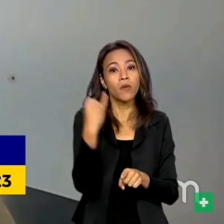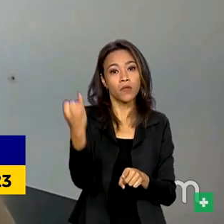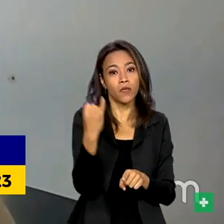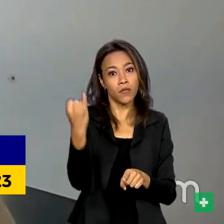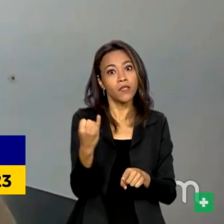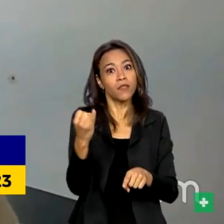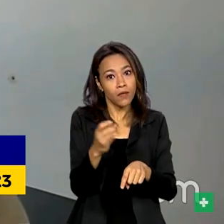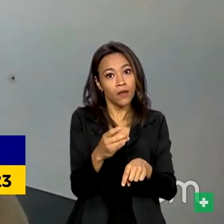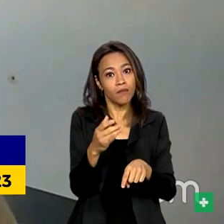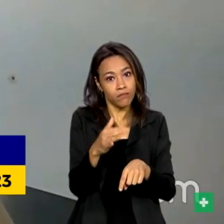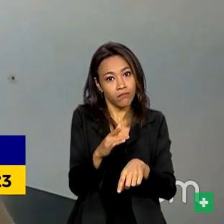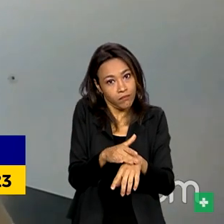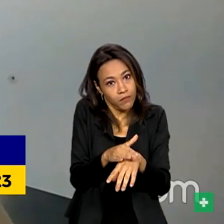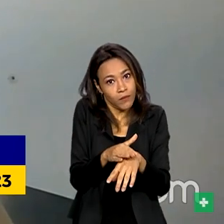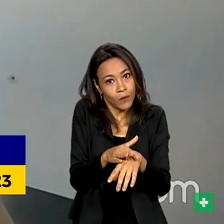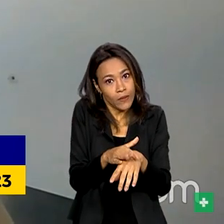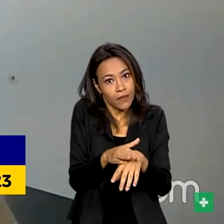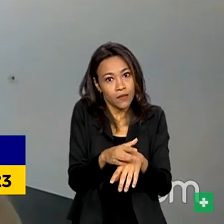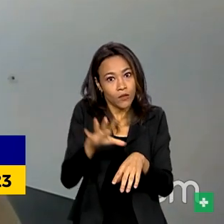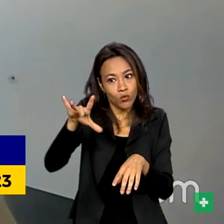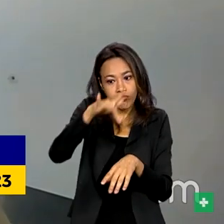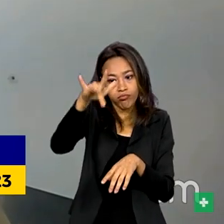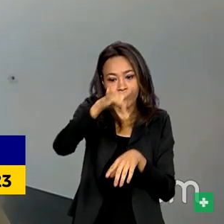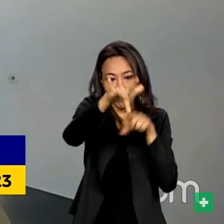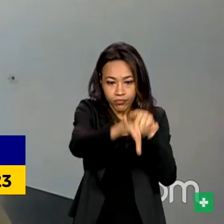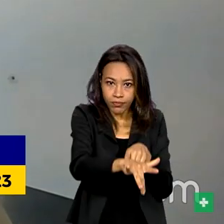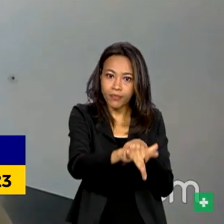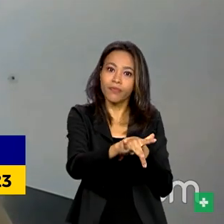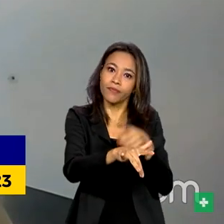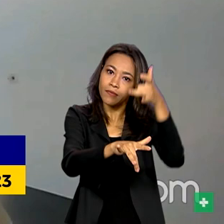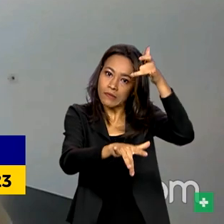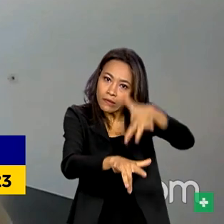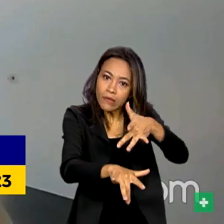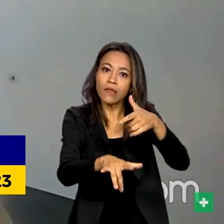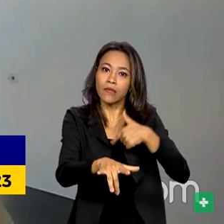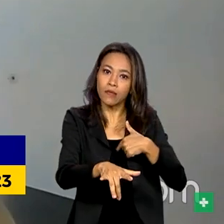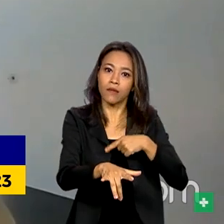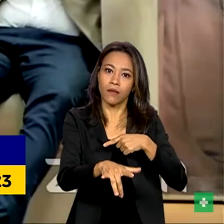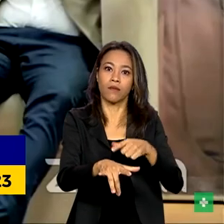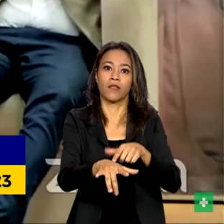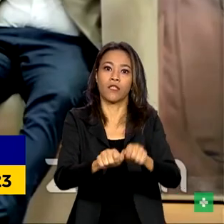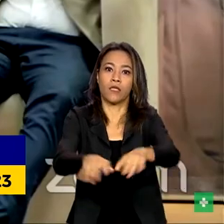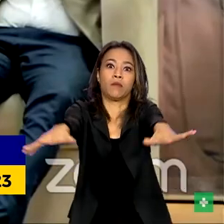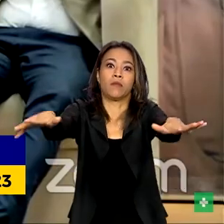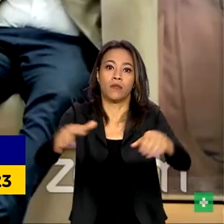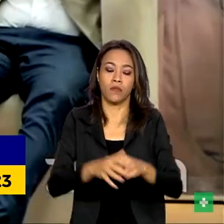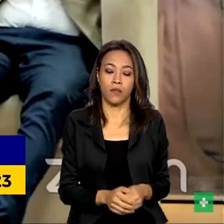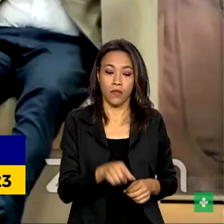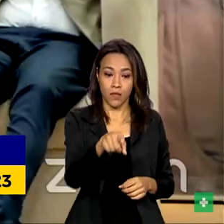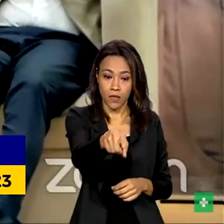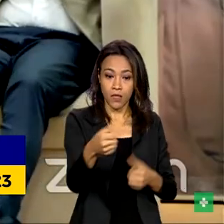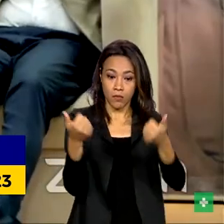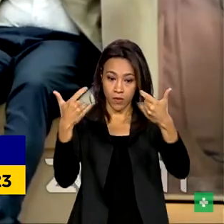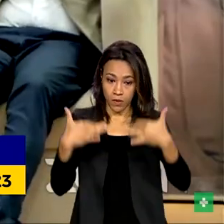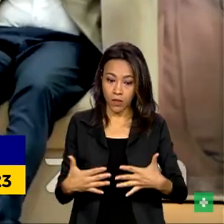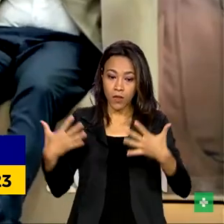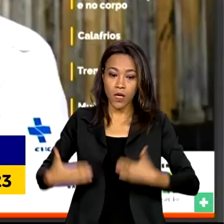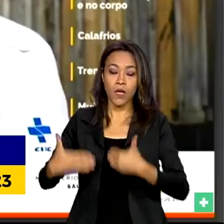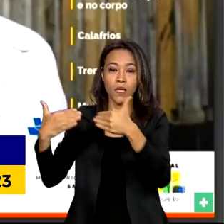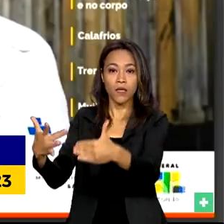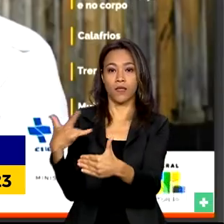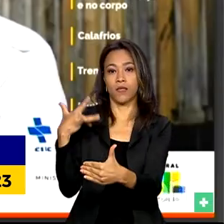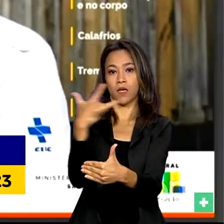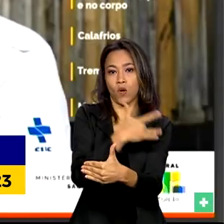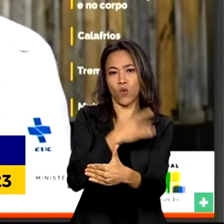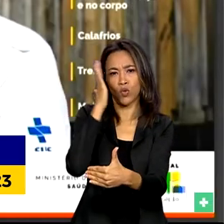viva, que marca a história do nosso país há séculos. O Ministério da Saúde já distribuiu